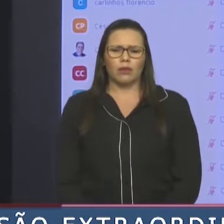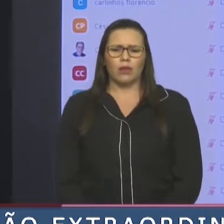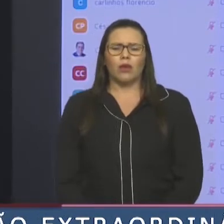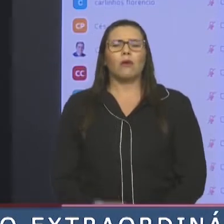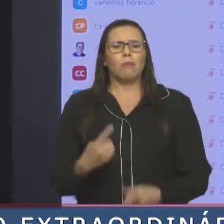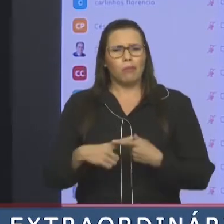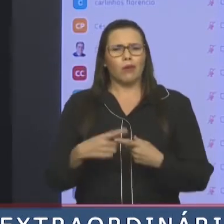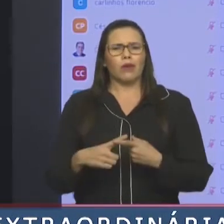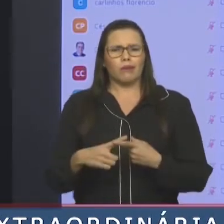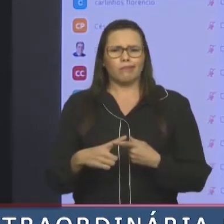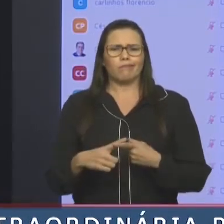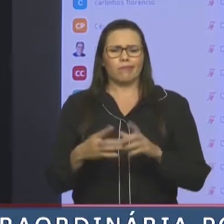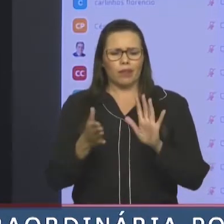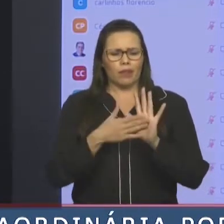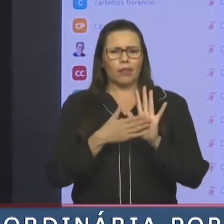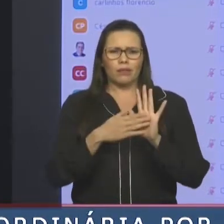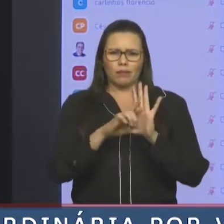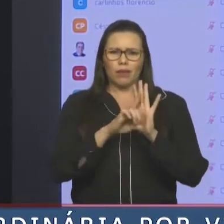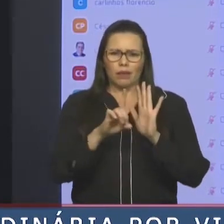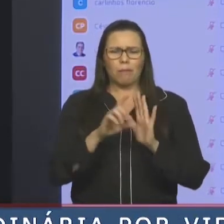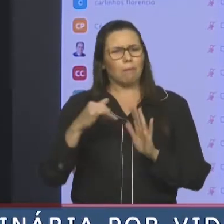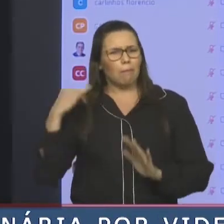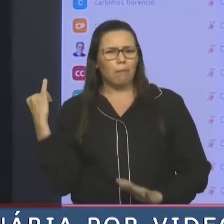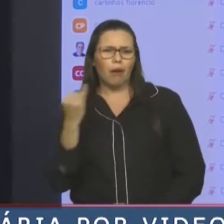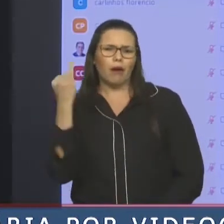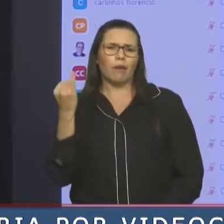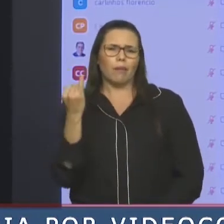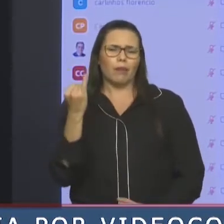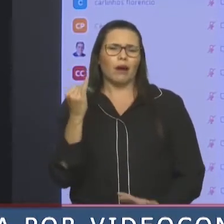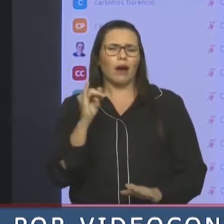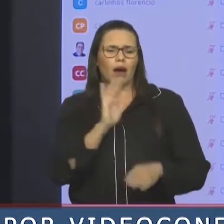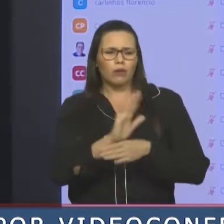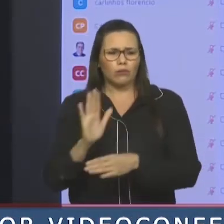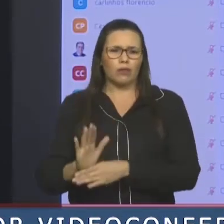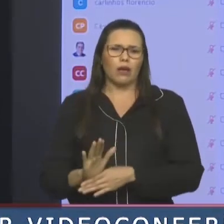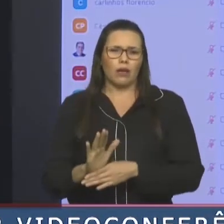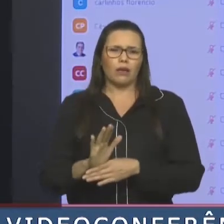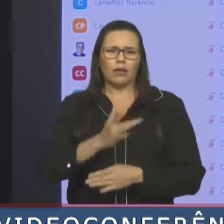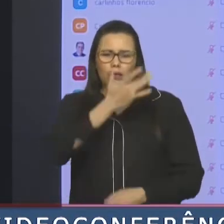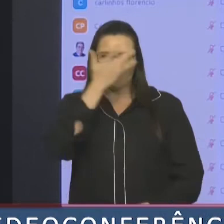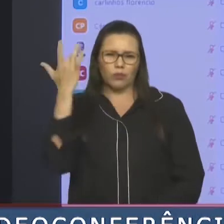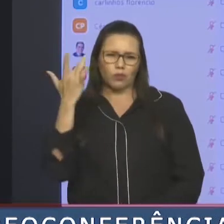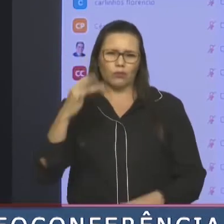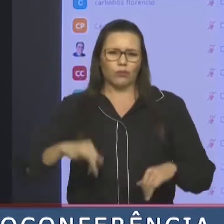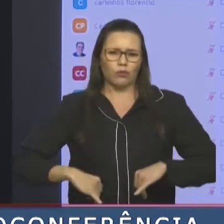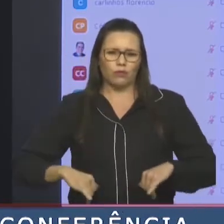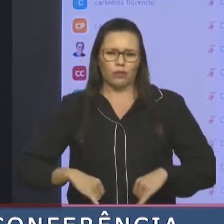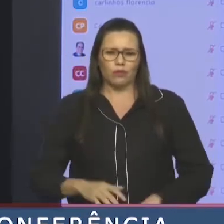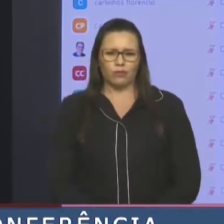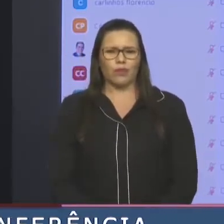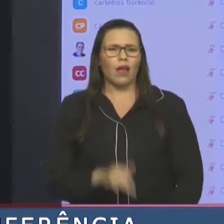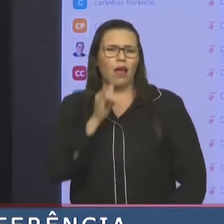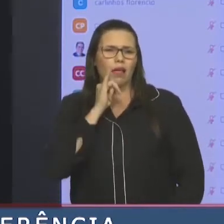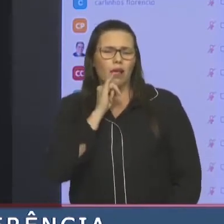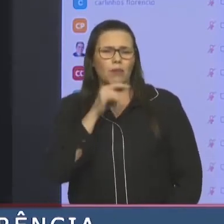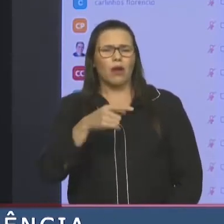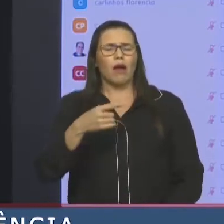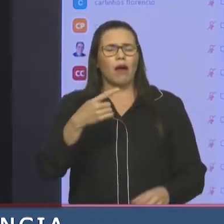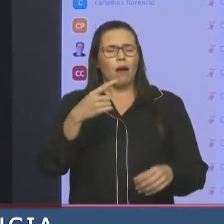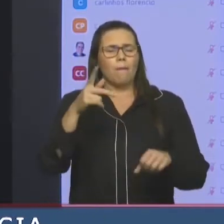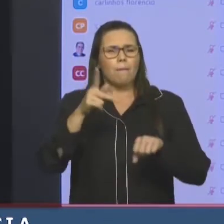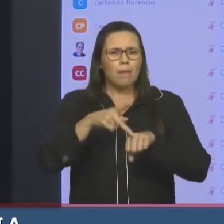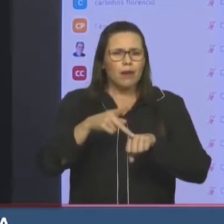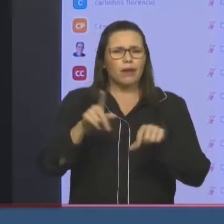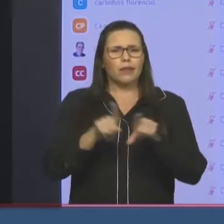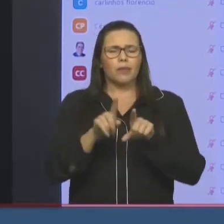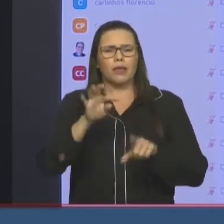enchente. A gente tem um caso que tem de Pedreiras, Tristela do Vale, de todas as cidades que já foram cidadas